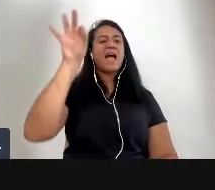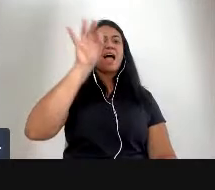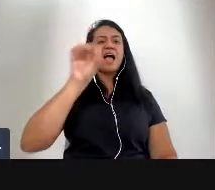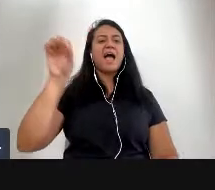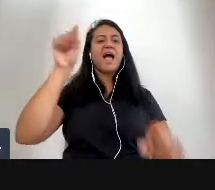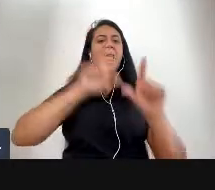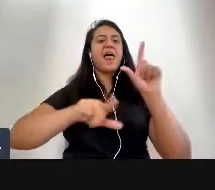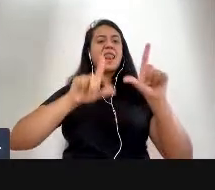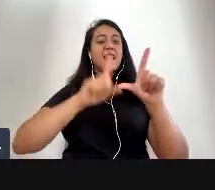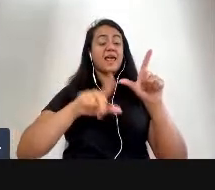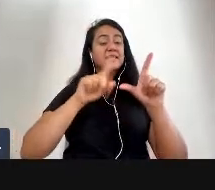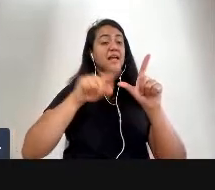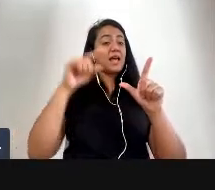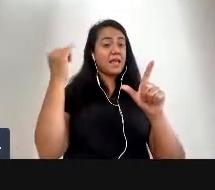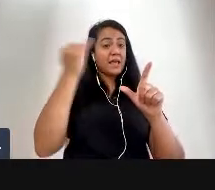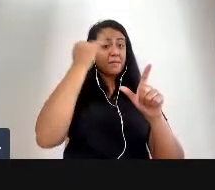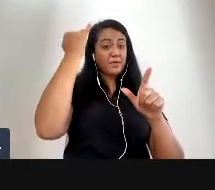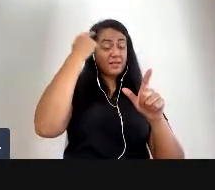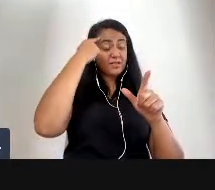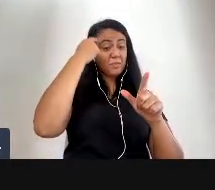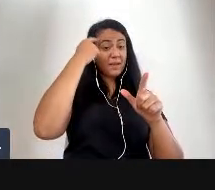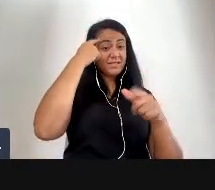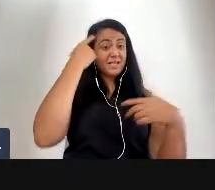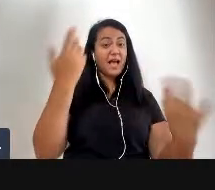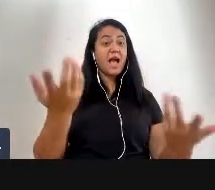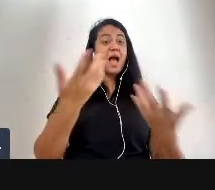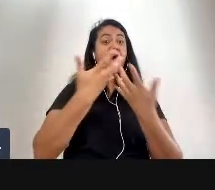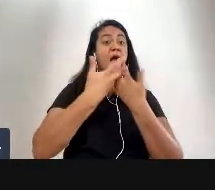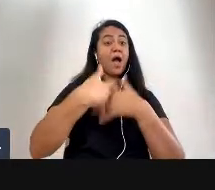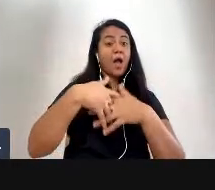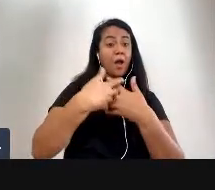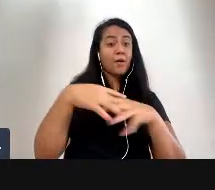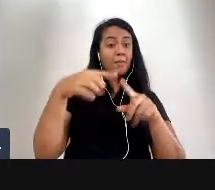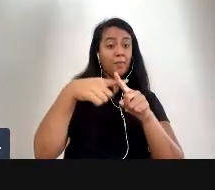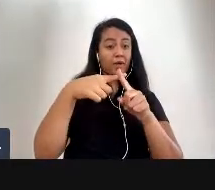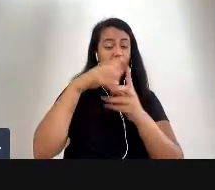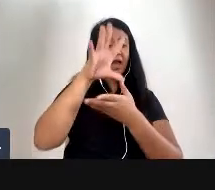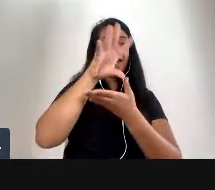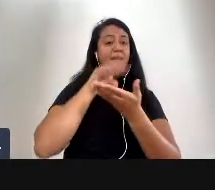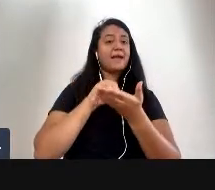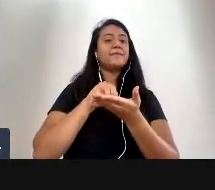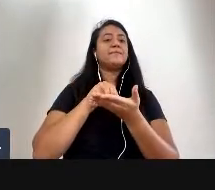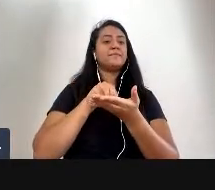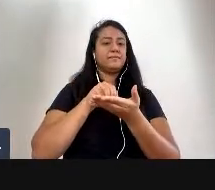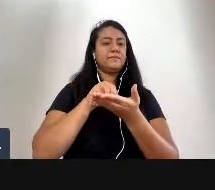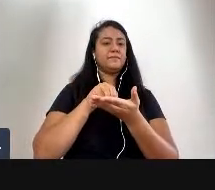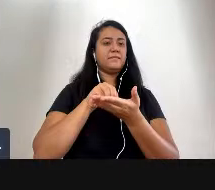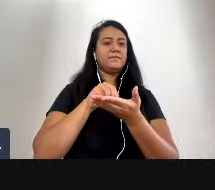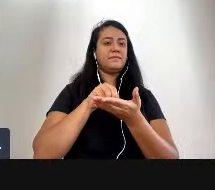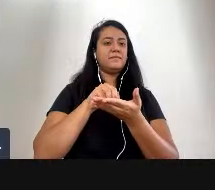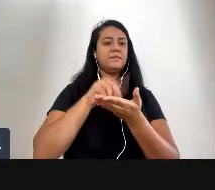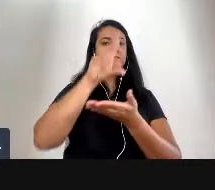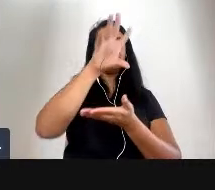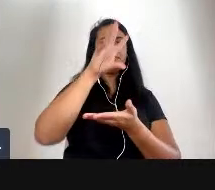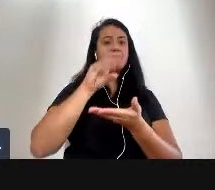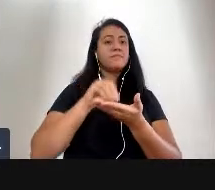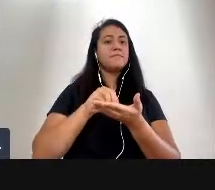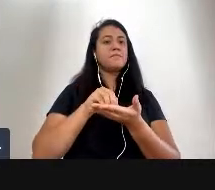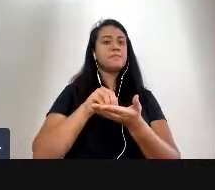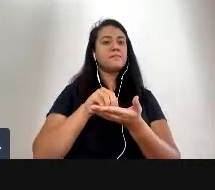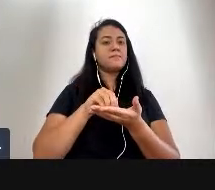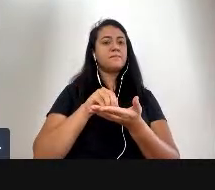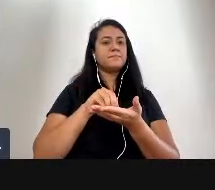pensar que ela imita o catálogo de